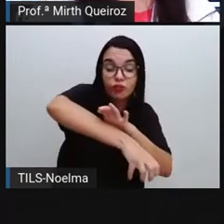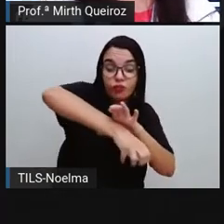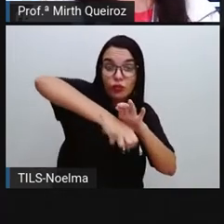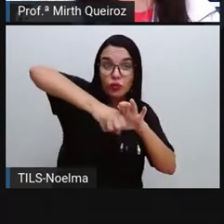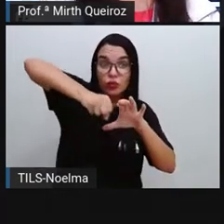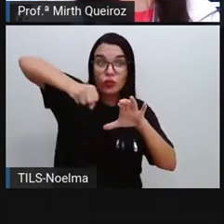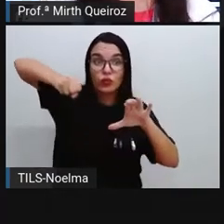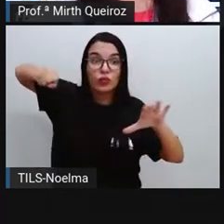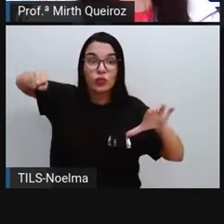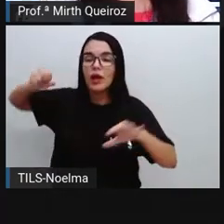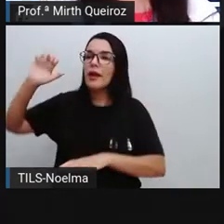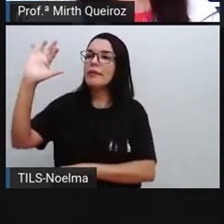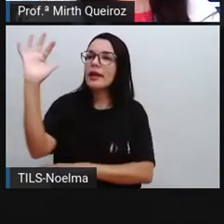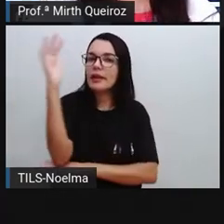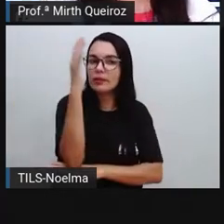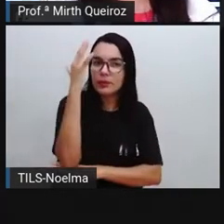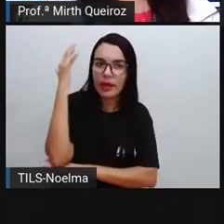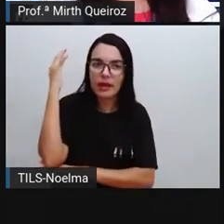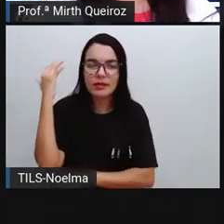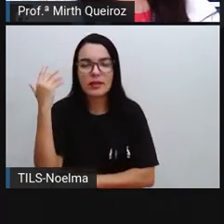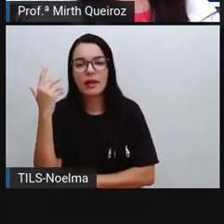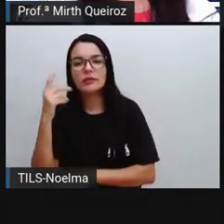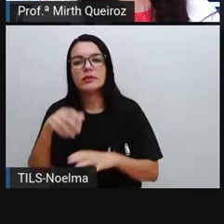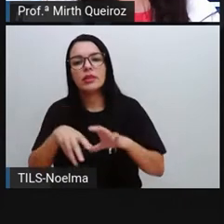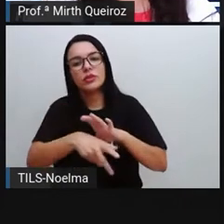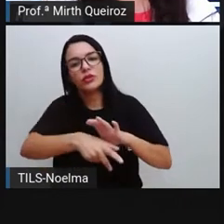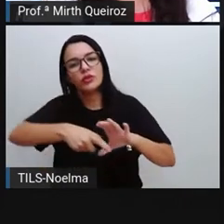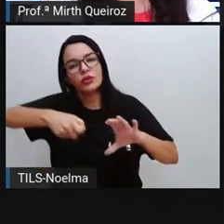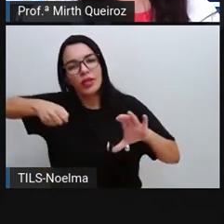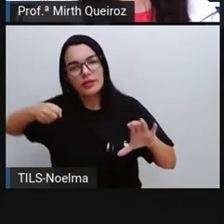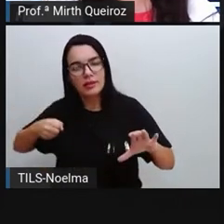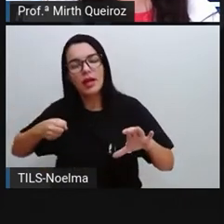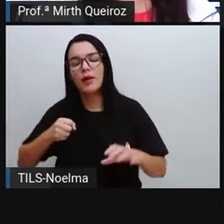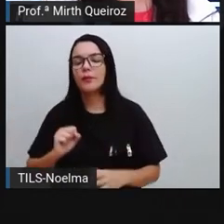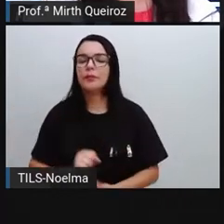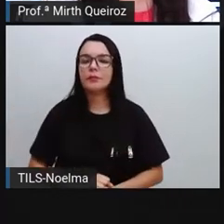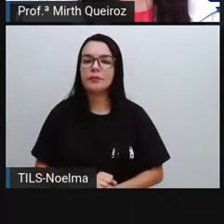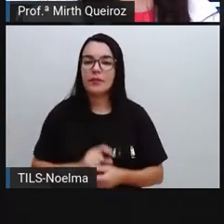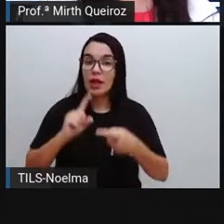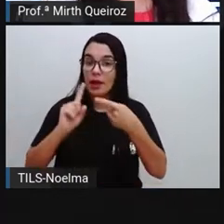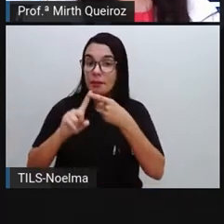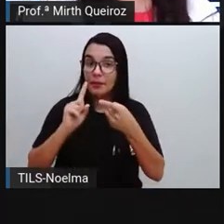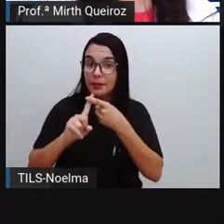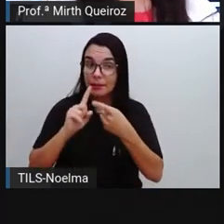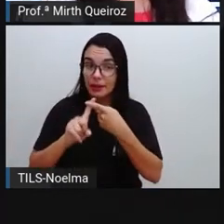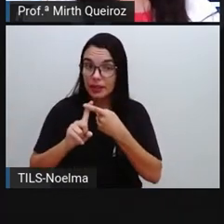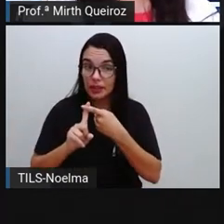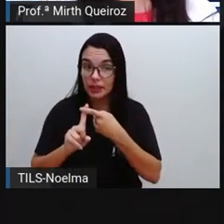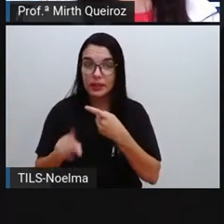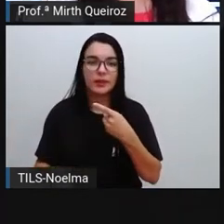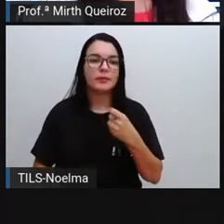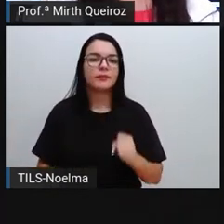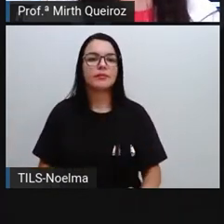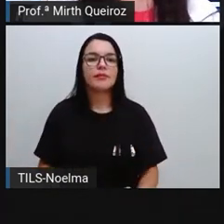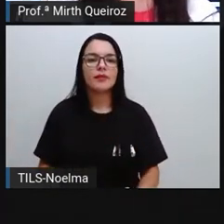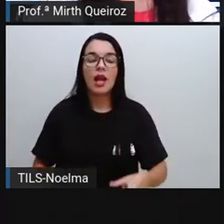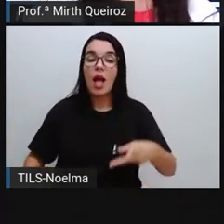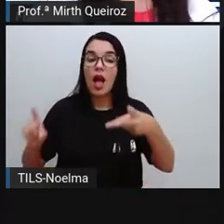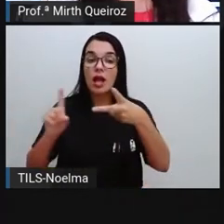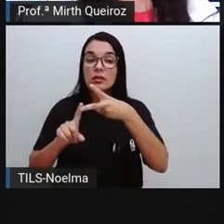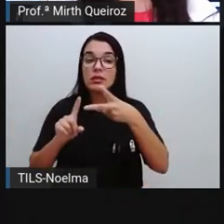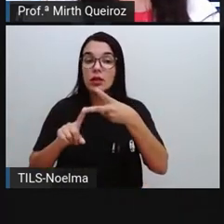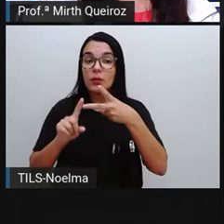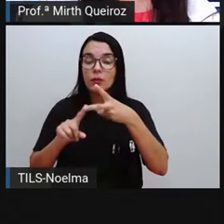natureza a matéria-prima. A extração da matéria-prima seria a atividade primária. A